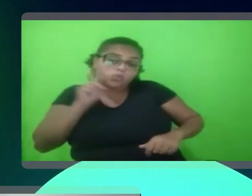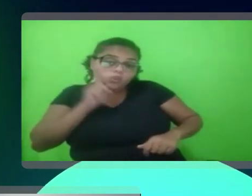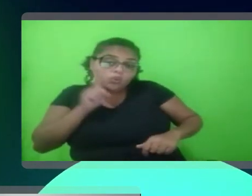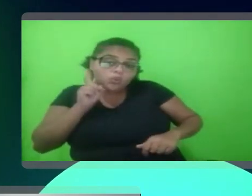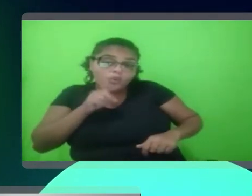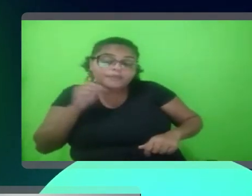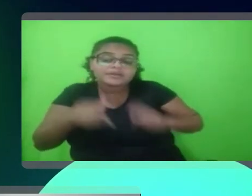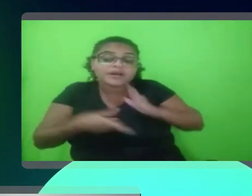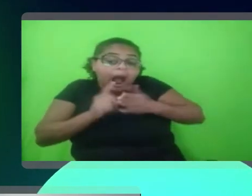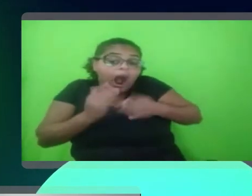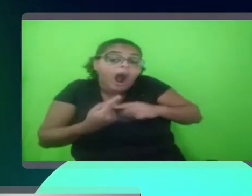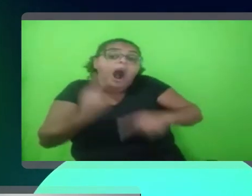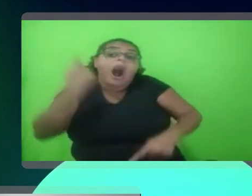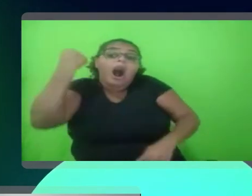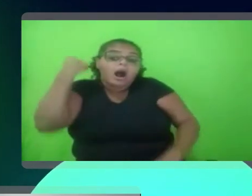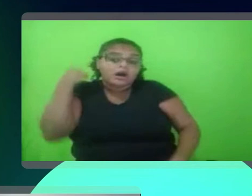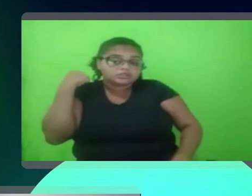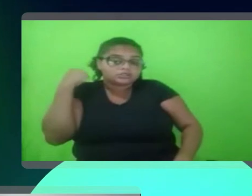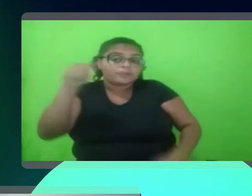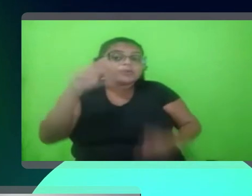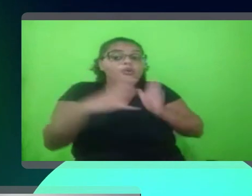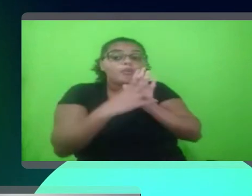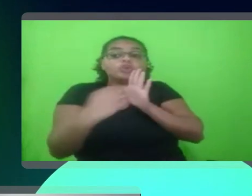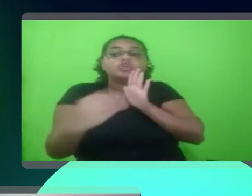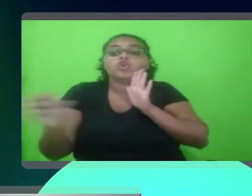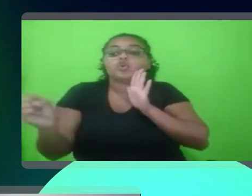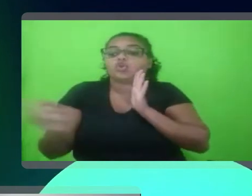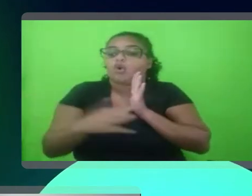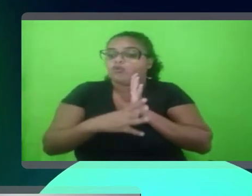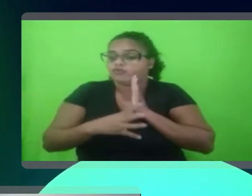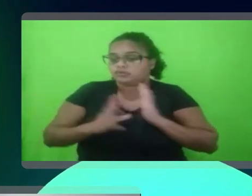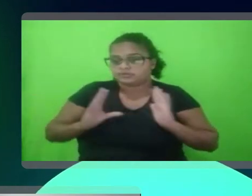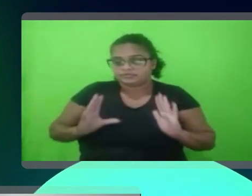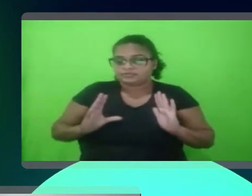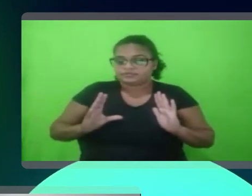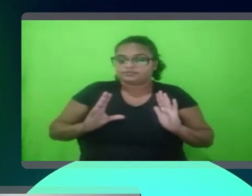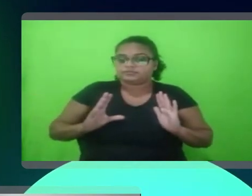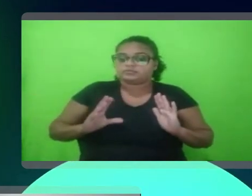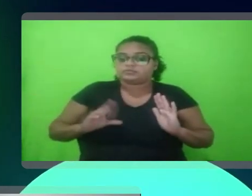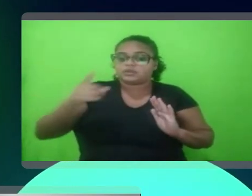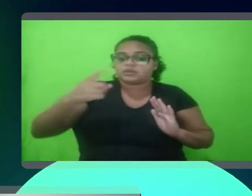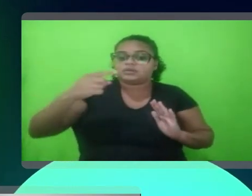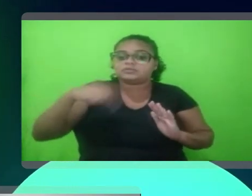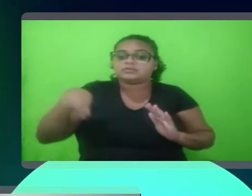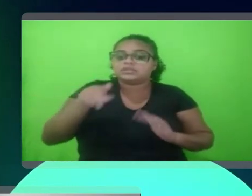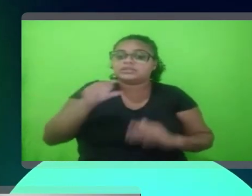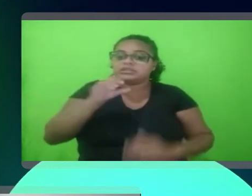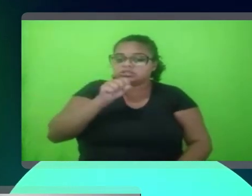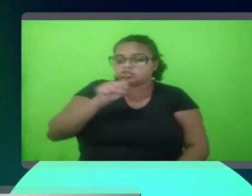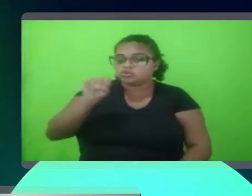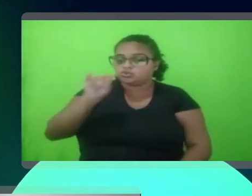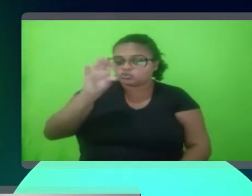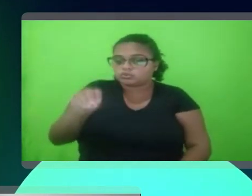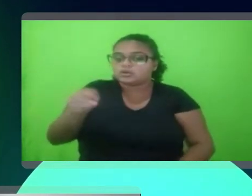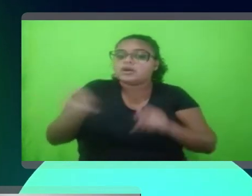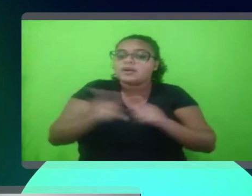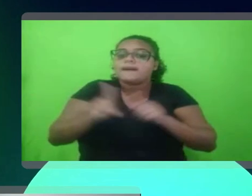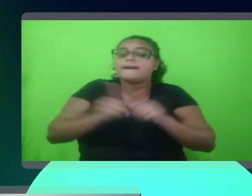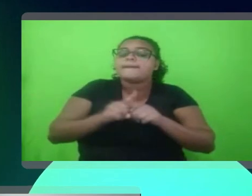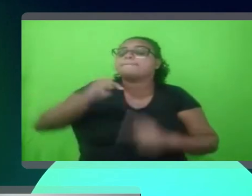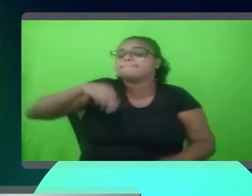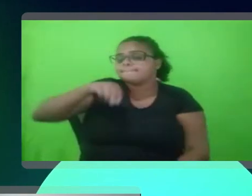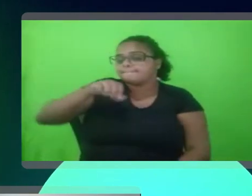ela funcionava antes para o modelo atual, que não é algo exclusivo das Americanas, inclusive, isso é, o modelo